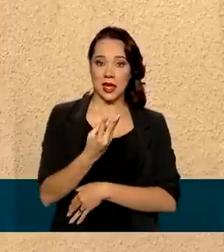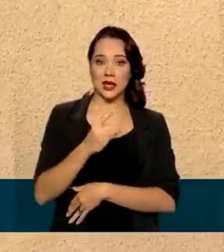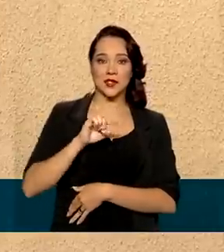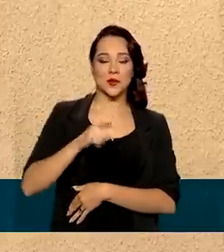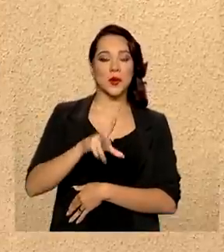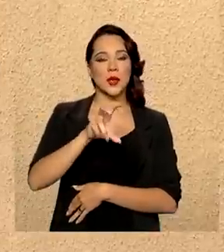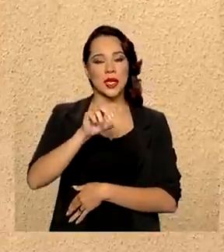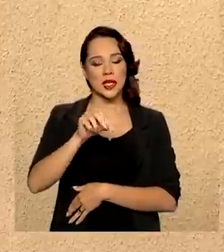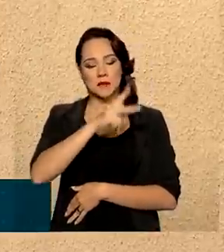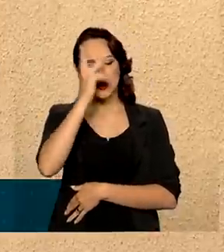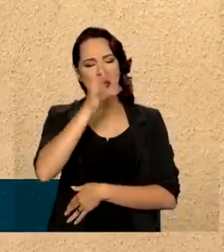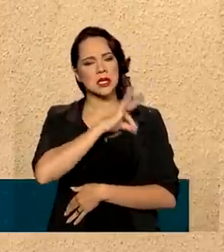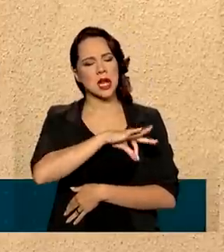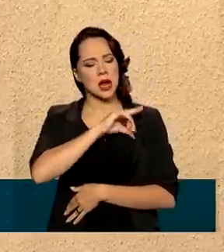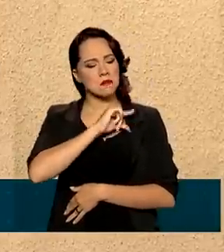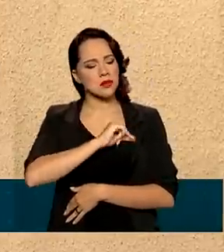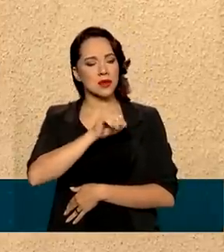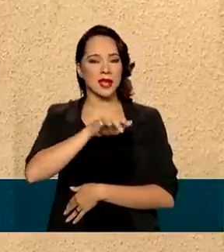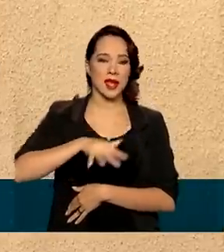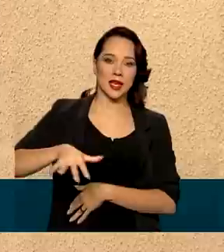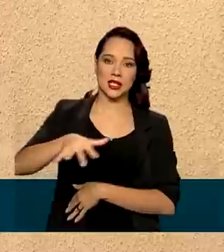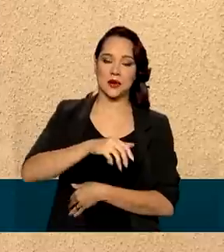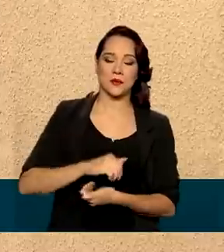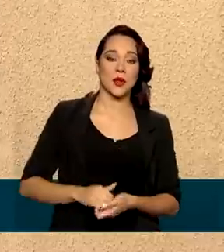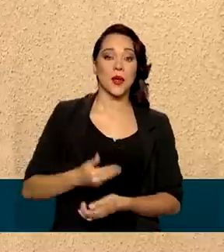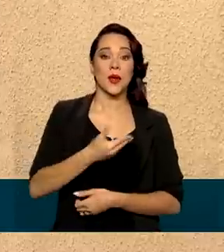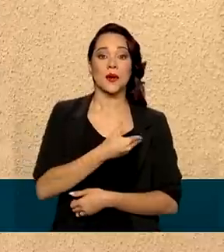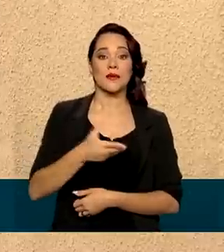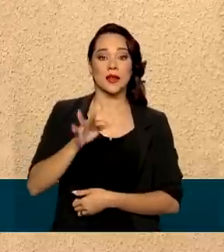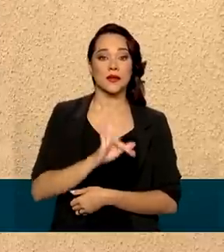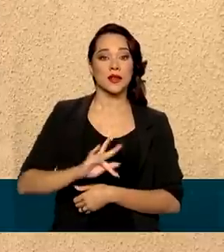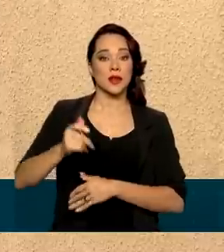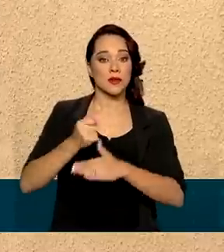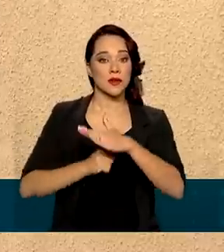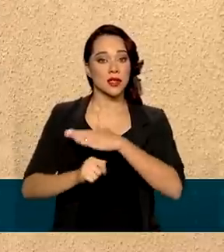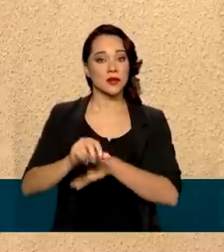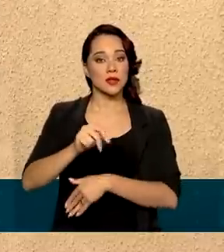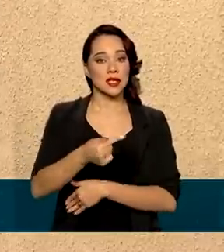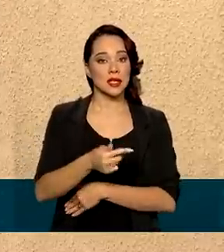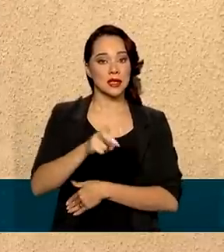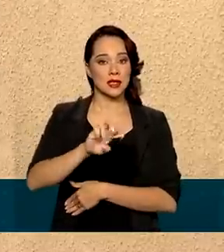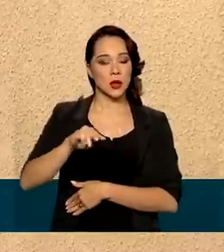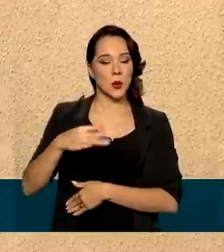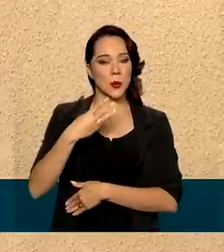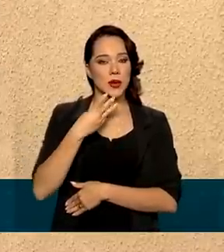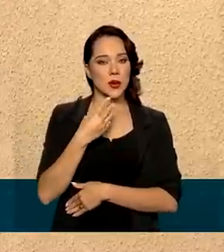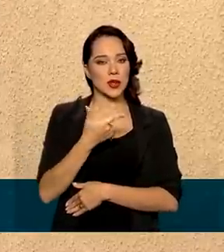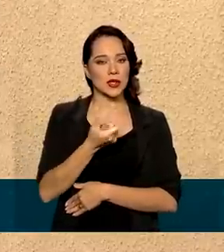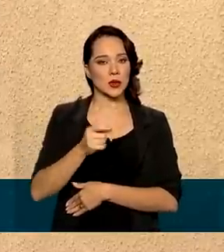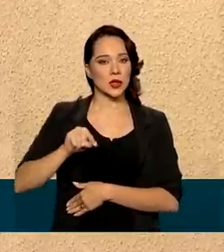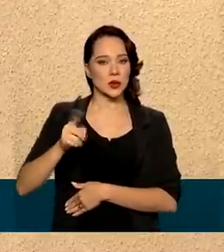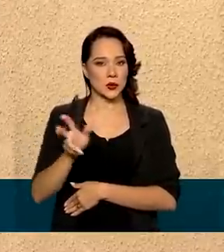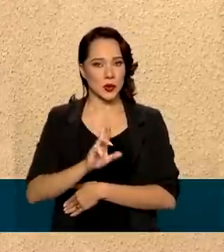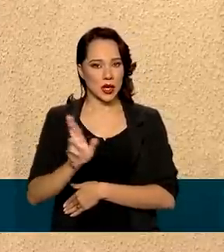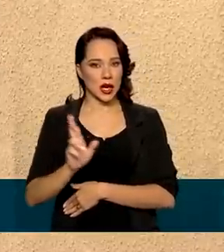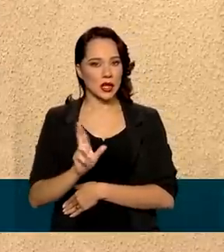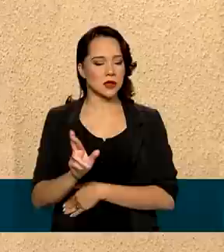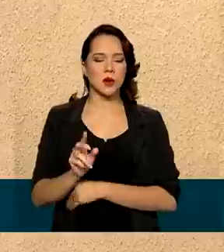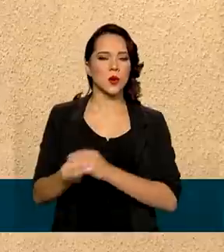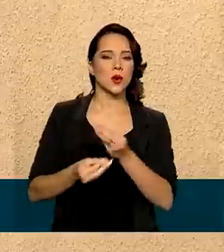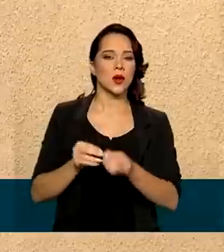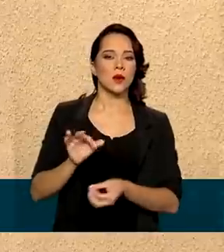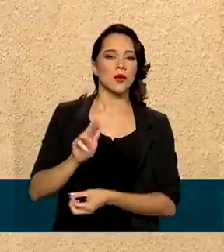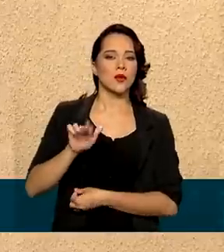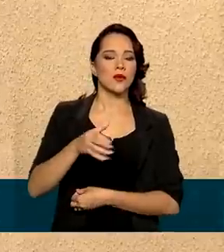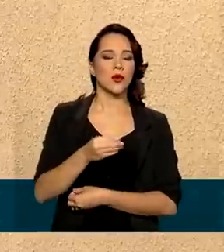pessoas de baixa renda da região. O governo federal investiu 75 milhões e 200 mil reais por meio do